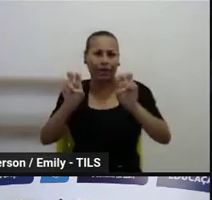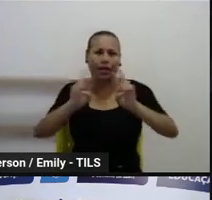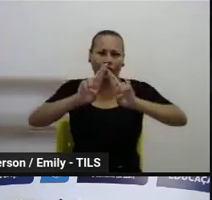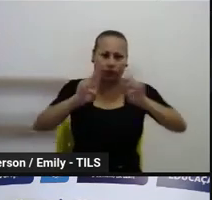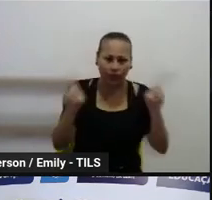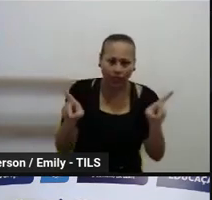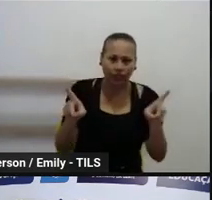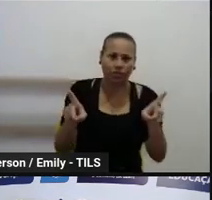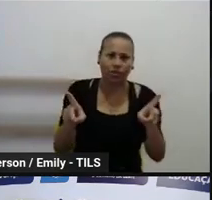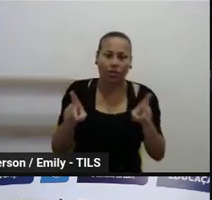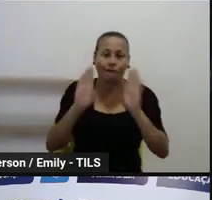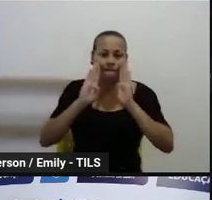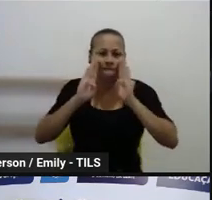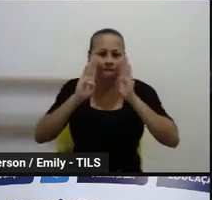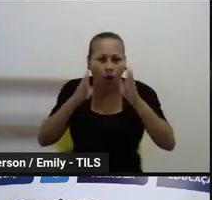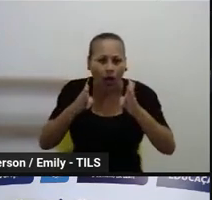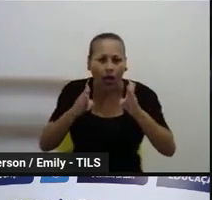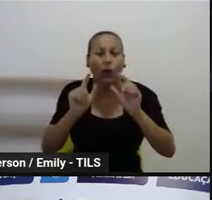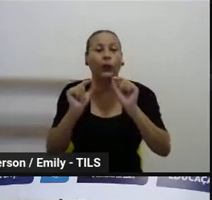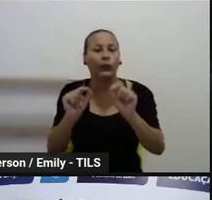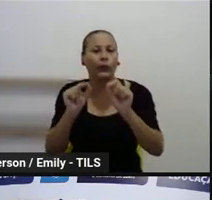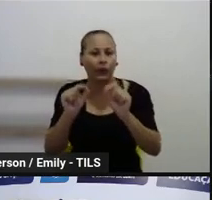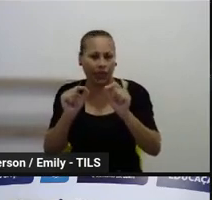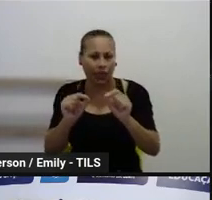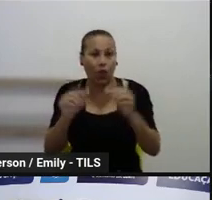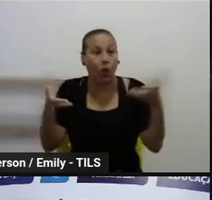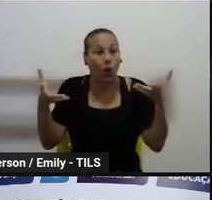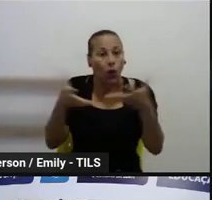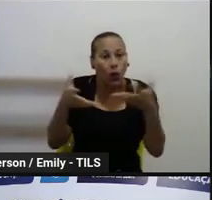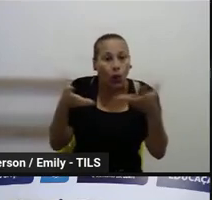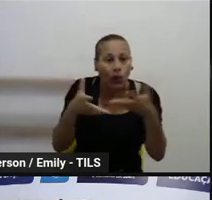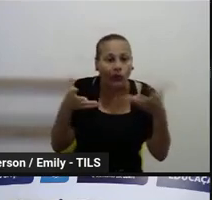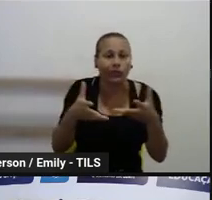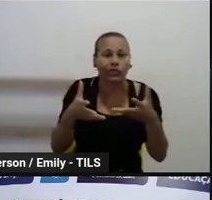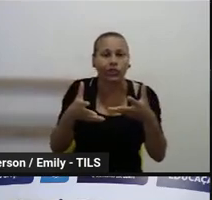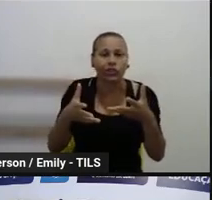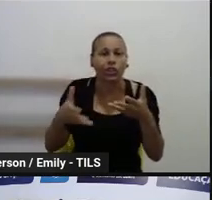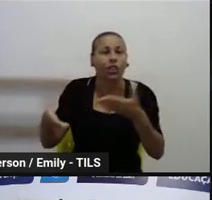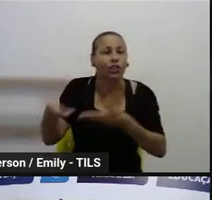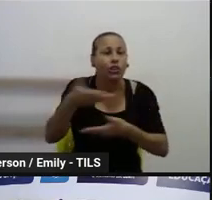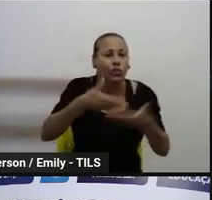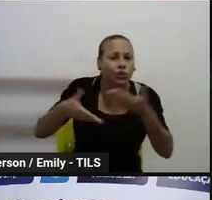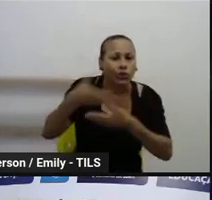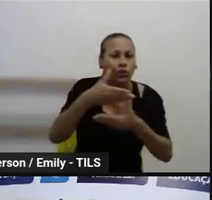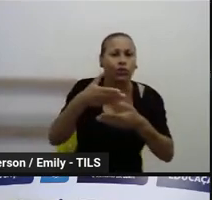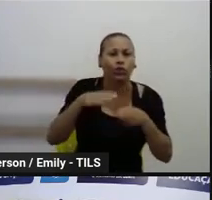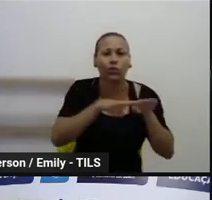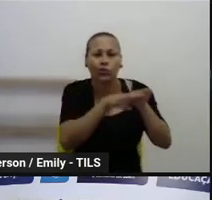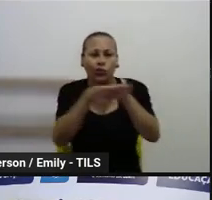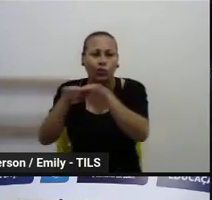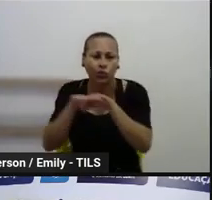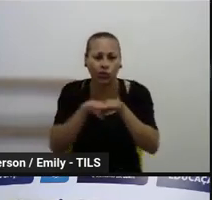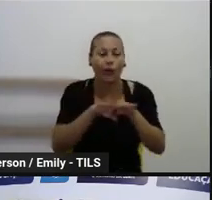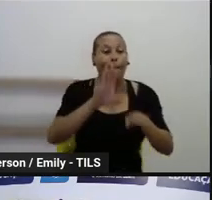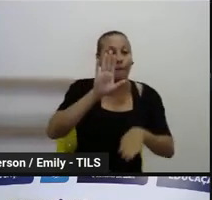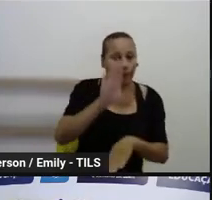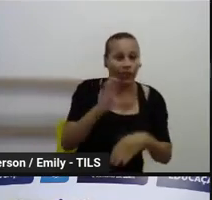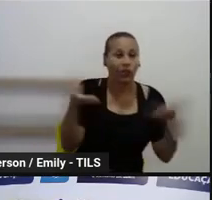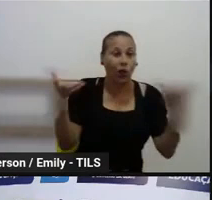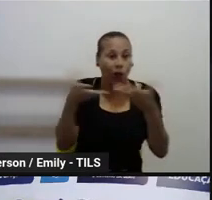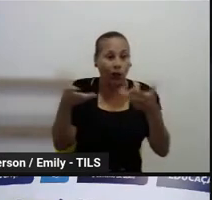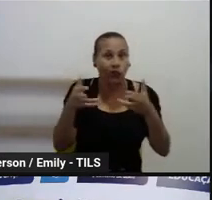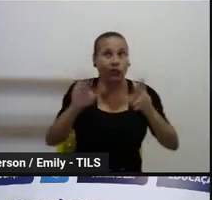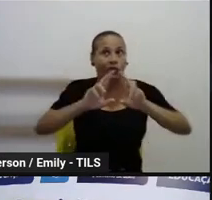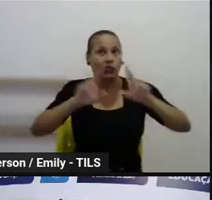é esse olhar especial, né, para que a gente também se atente e traga outras pautas que são também